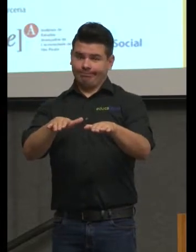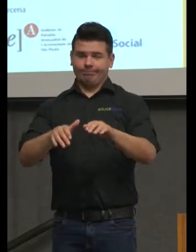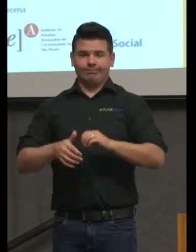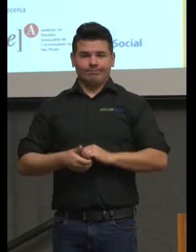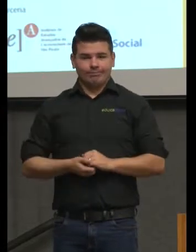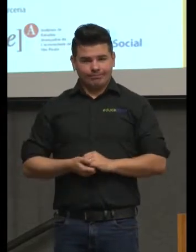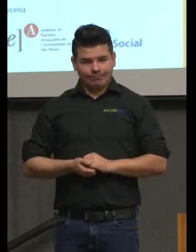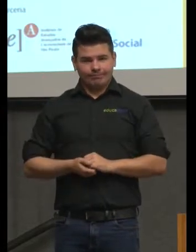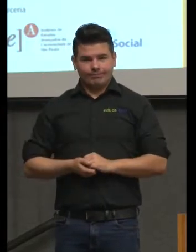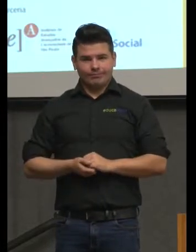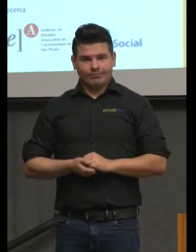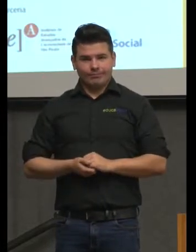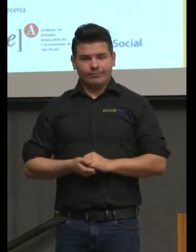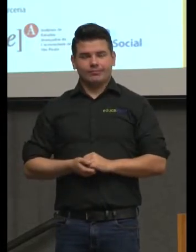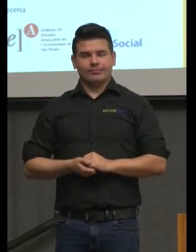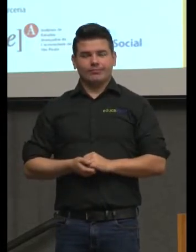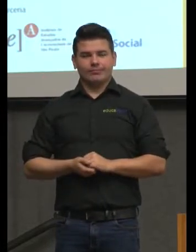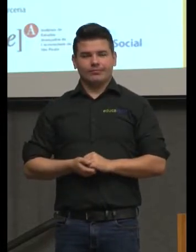Então